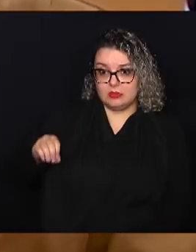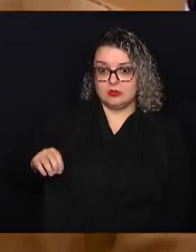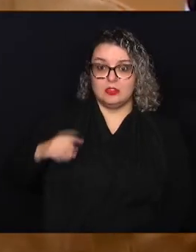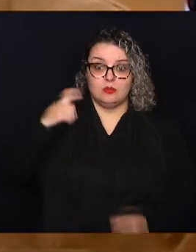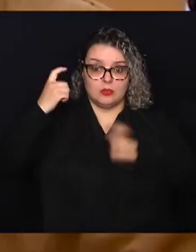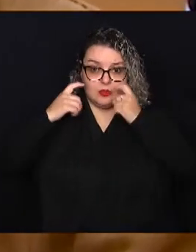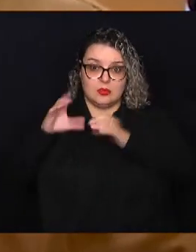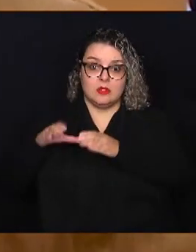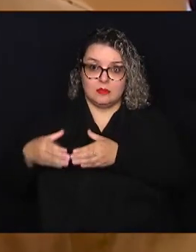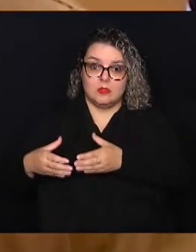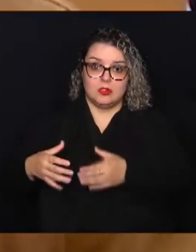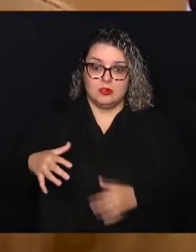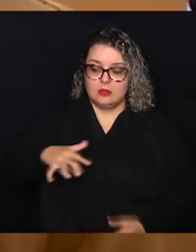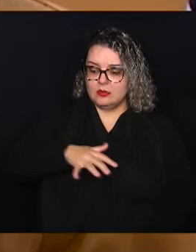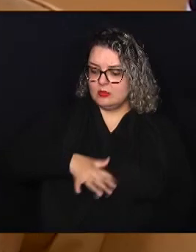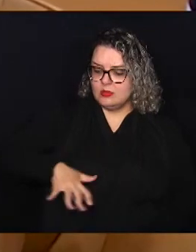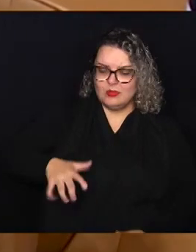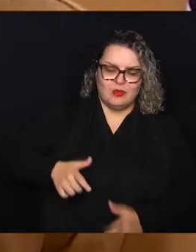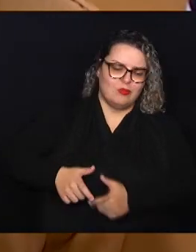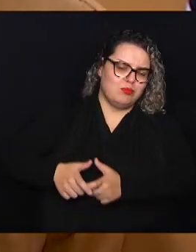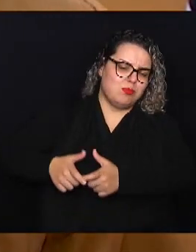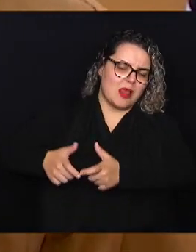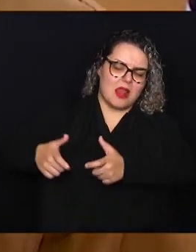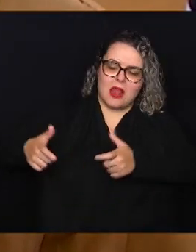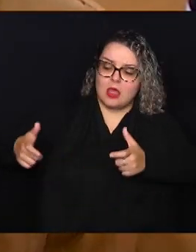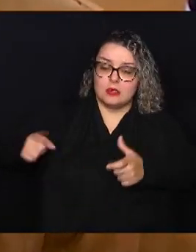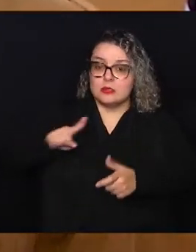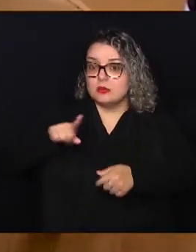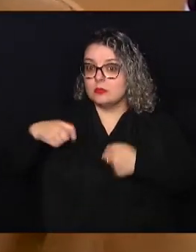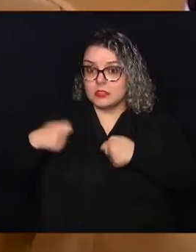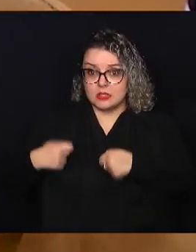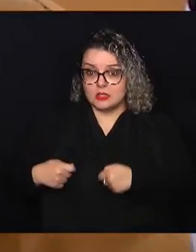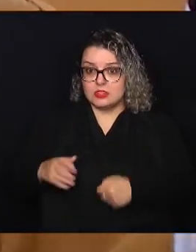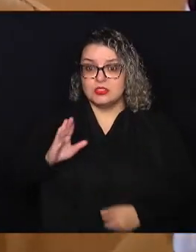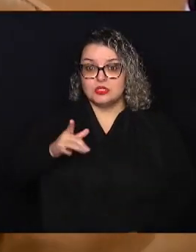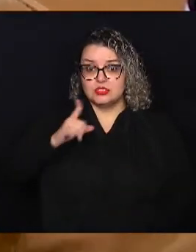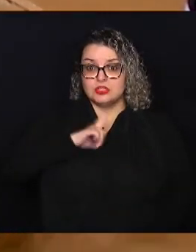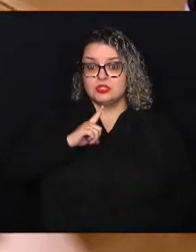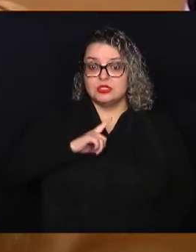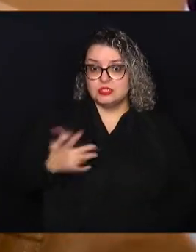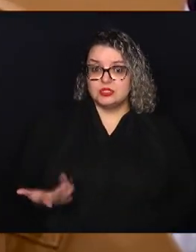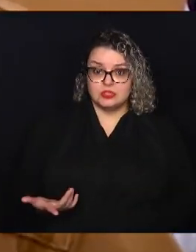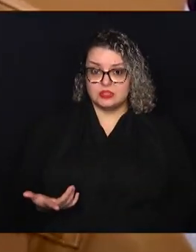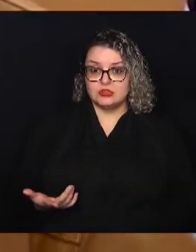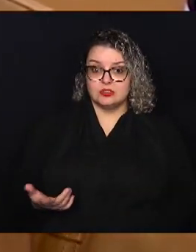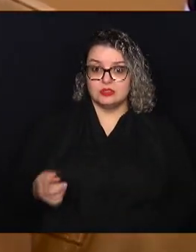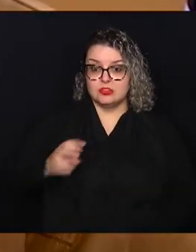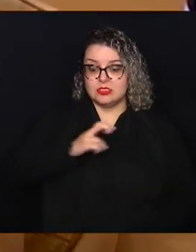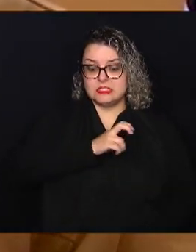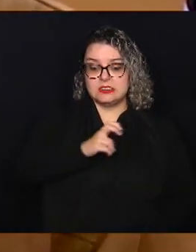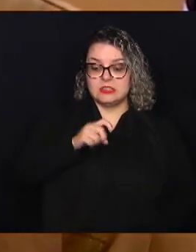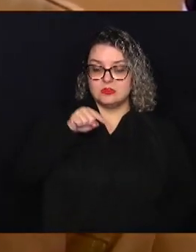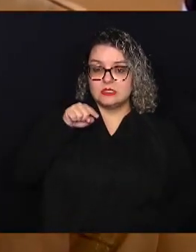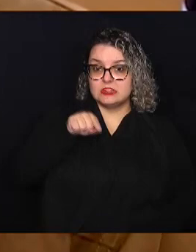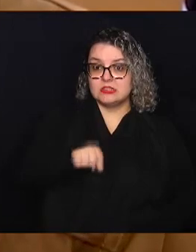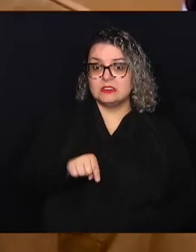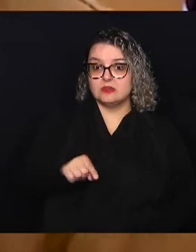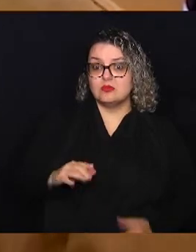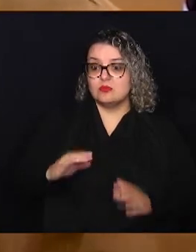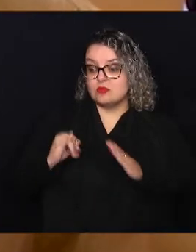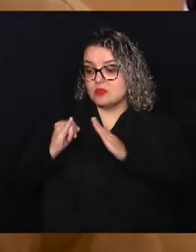Que vai ocupar uma área enorme, sem necessidade, porque nós já temos 55 mil habitações